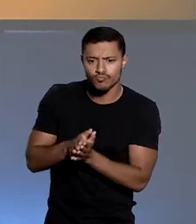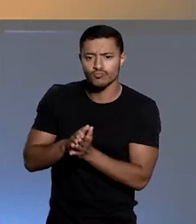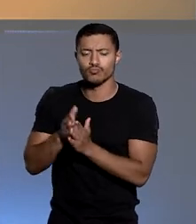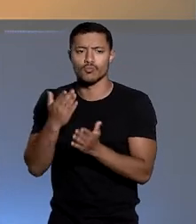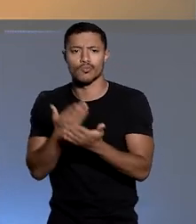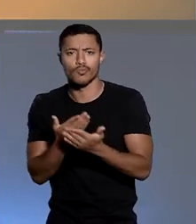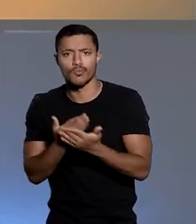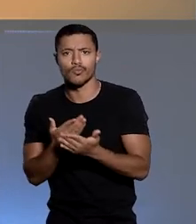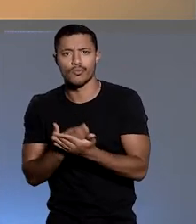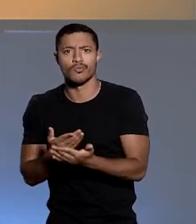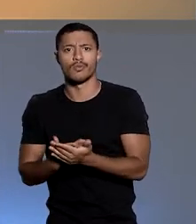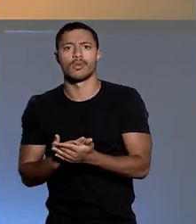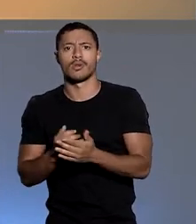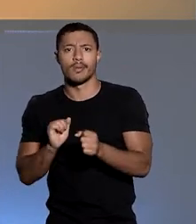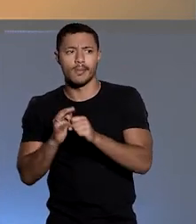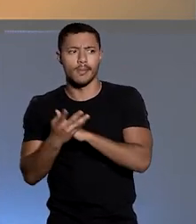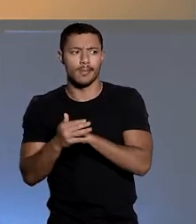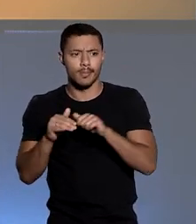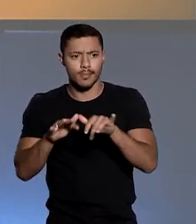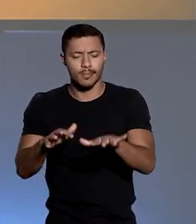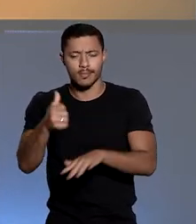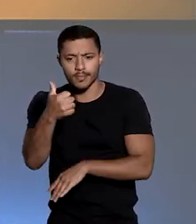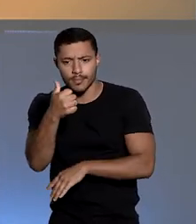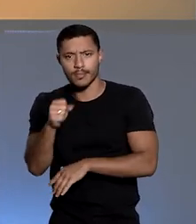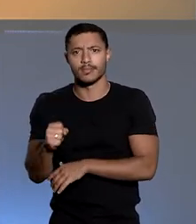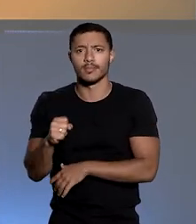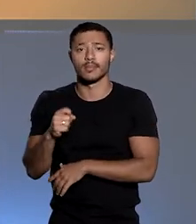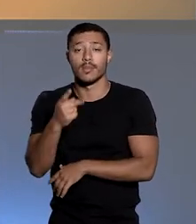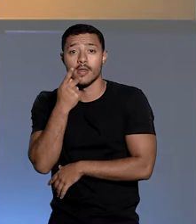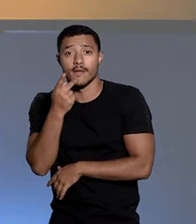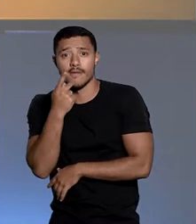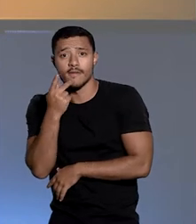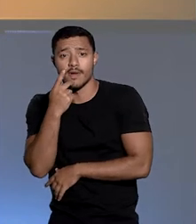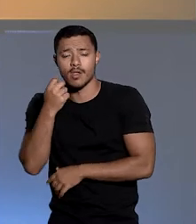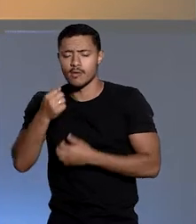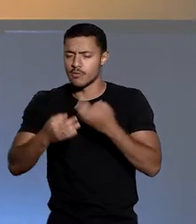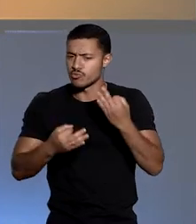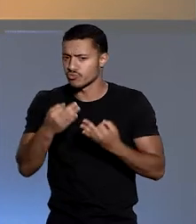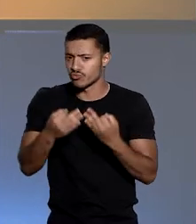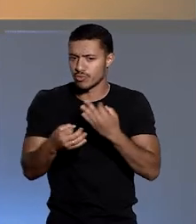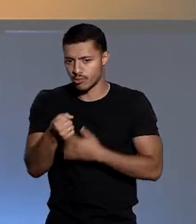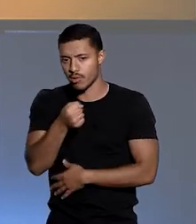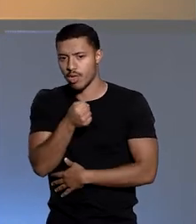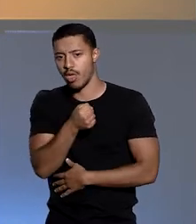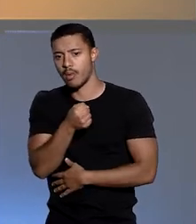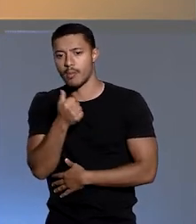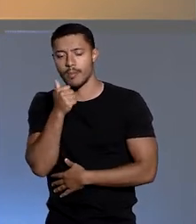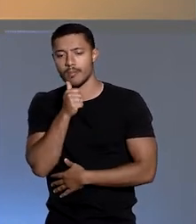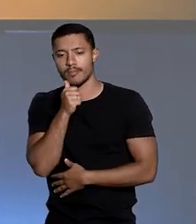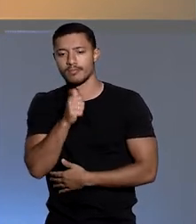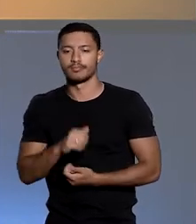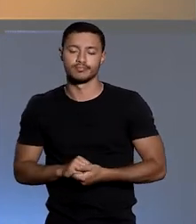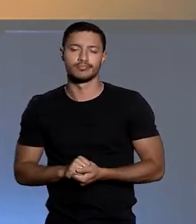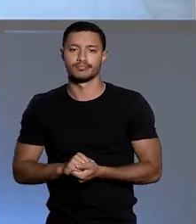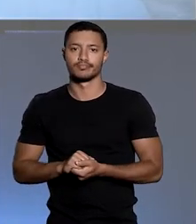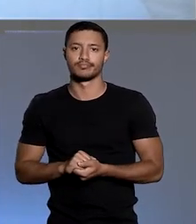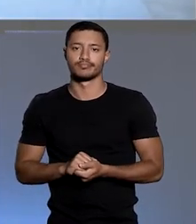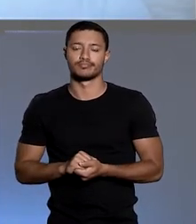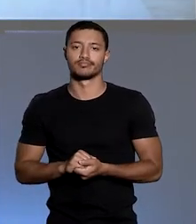em virtude da pandemia da Covid-19. Quem conta como foi o julgamento é a repórter Marina Campos.